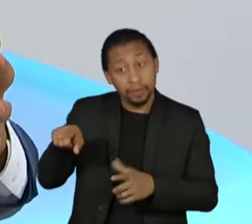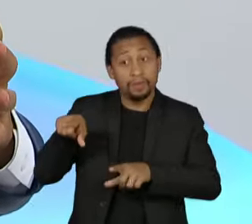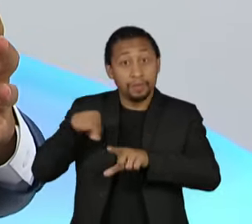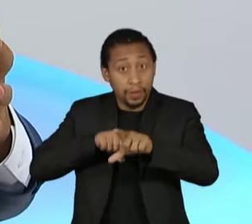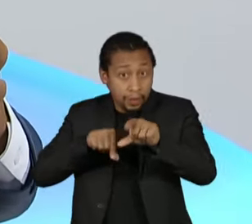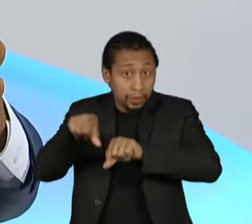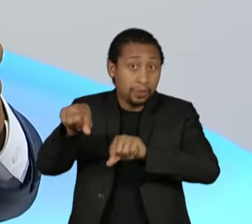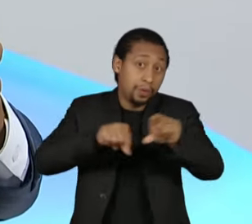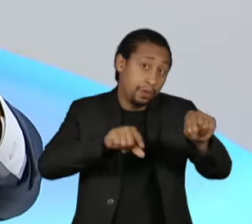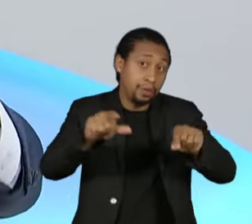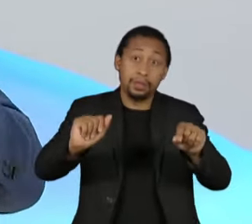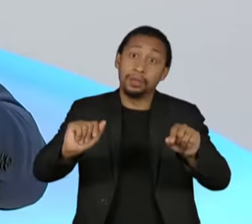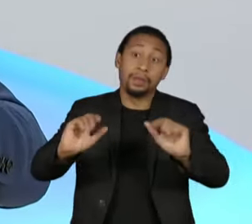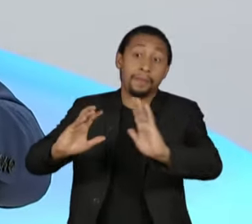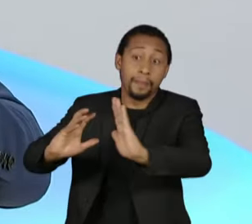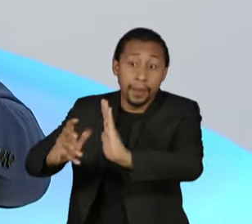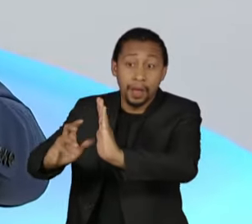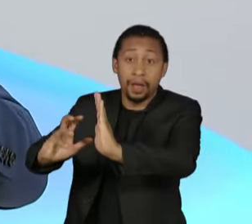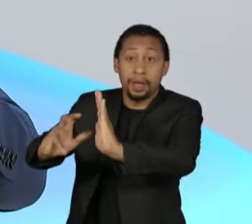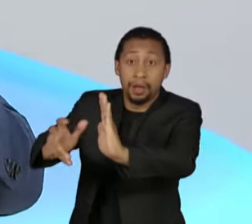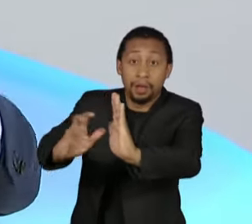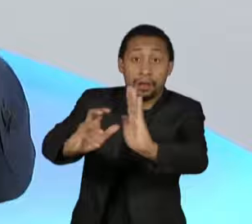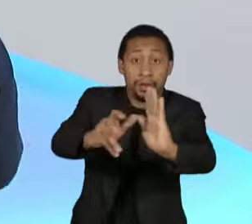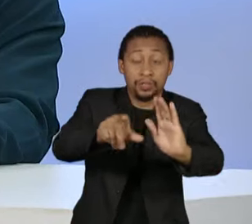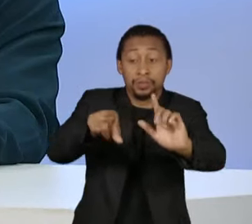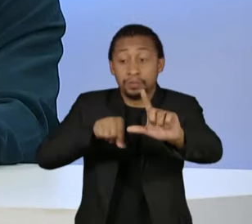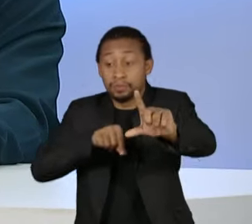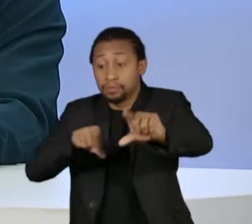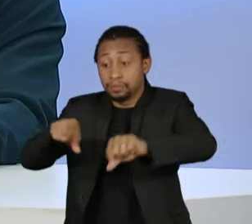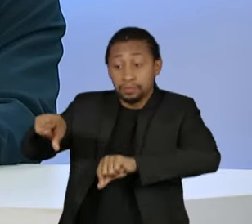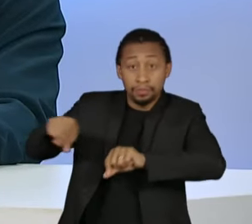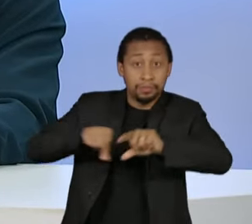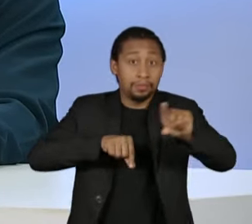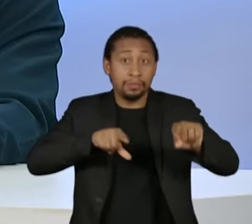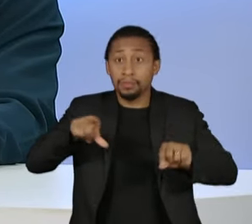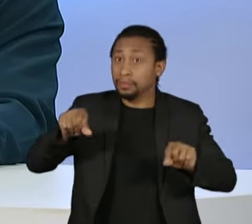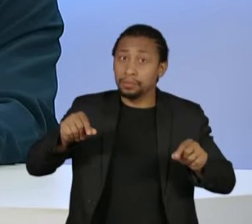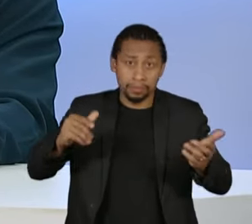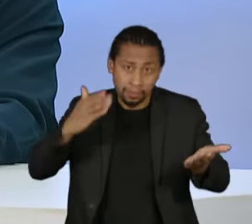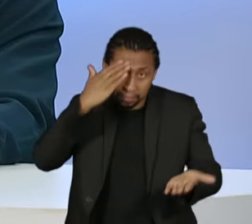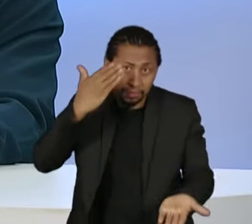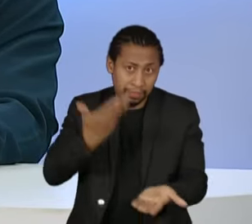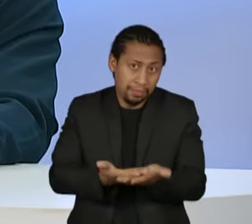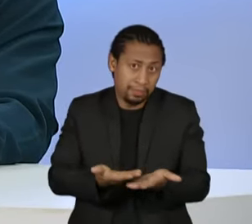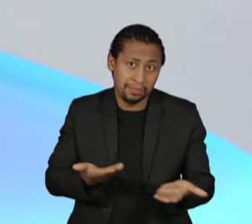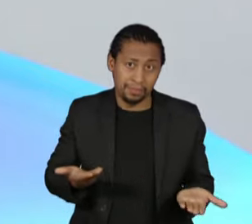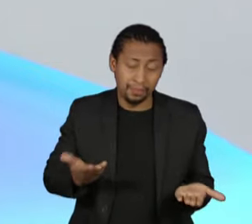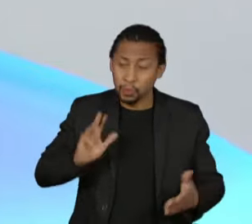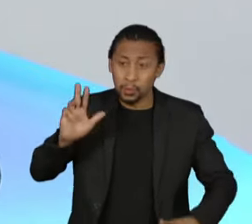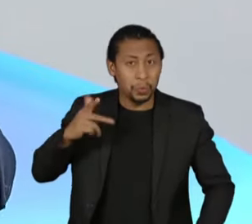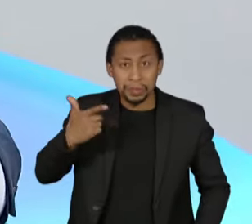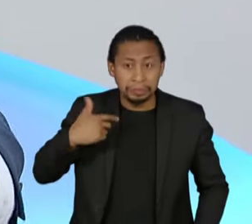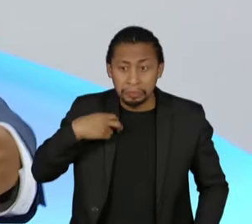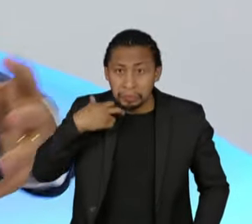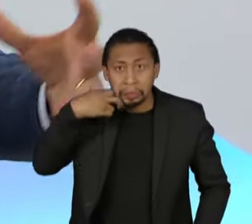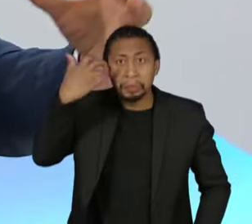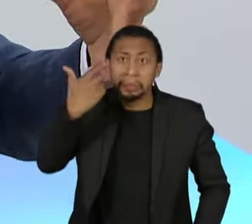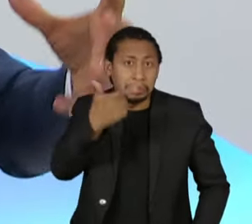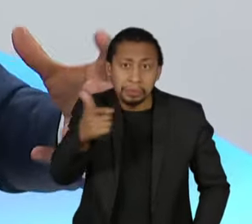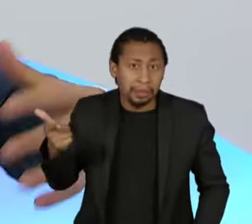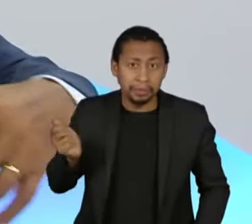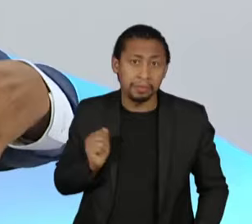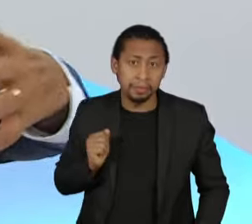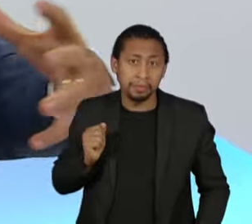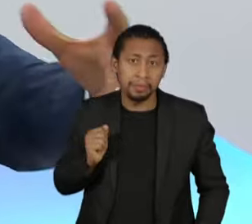de variados setores. Porque o presidente não tem vergonha da política. Se faz a política com